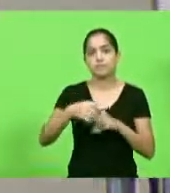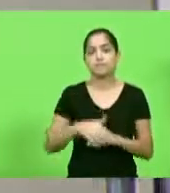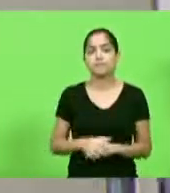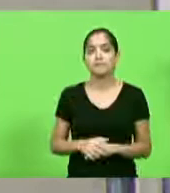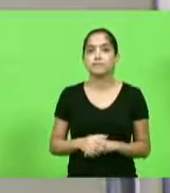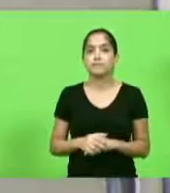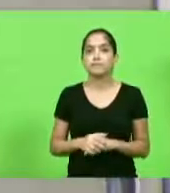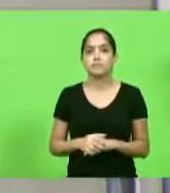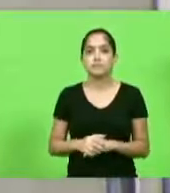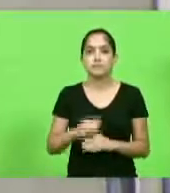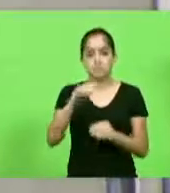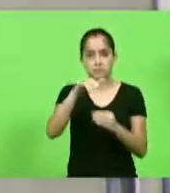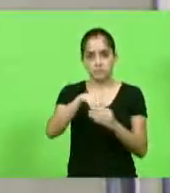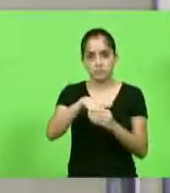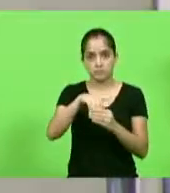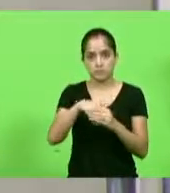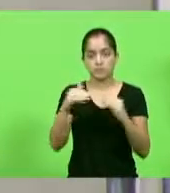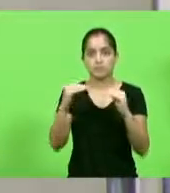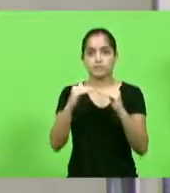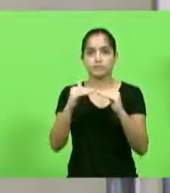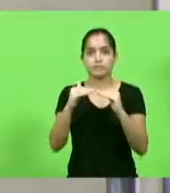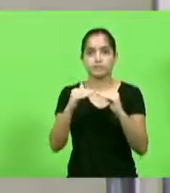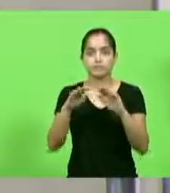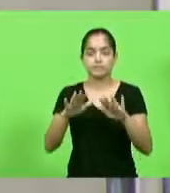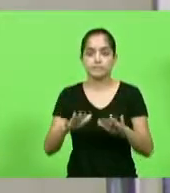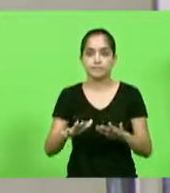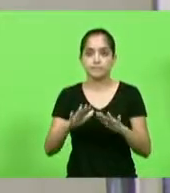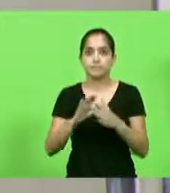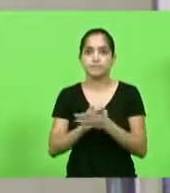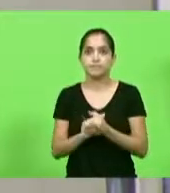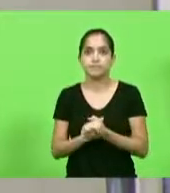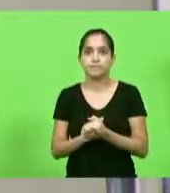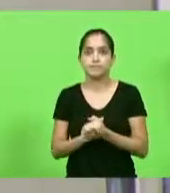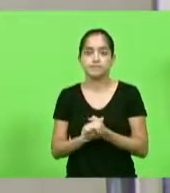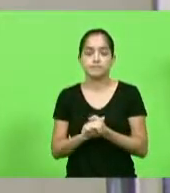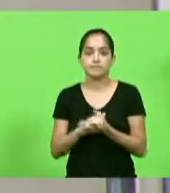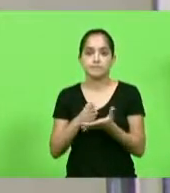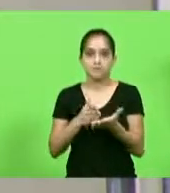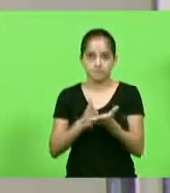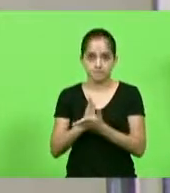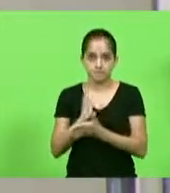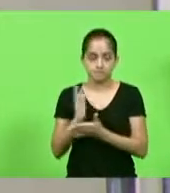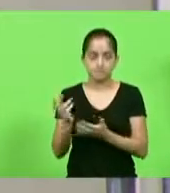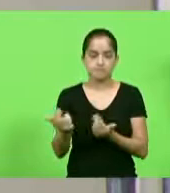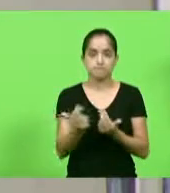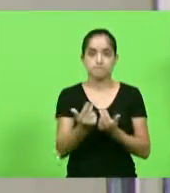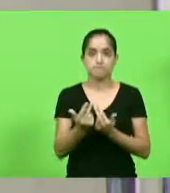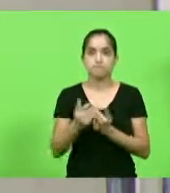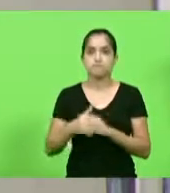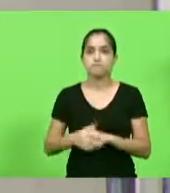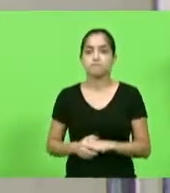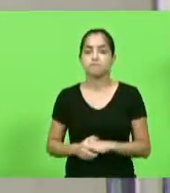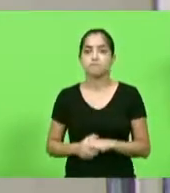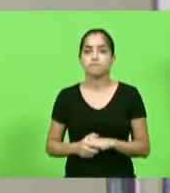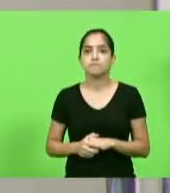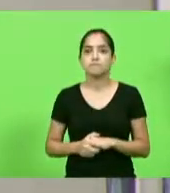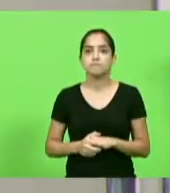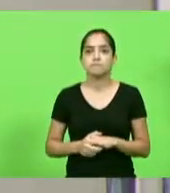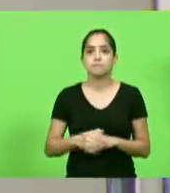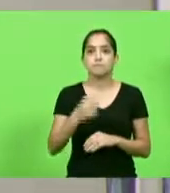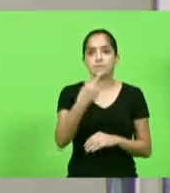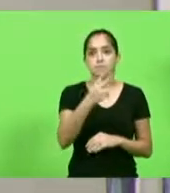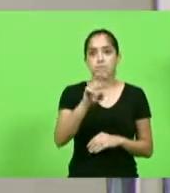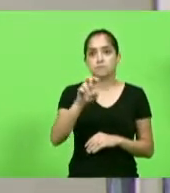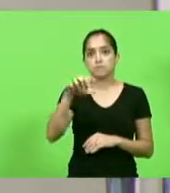Não havendo quem queira discutir, em votação, deputados que aprovam permanência como se encontra, aprovado por unanimidade. Moção